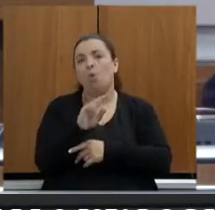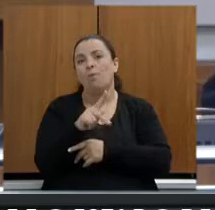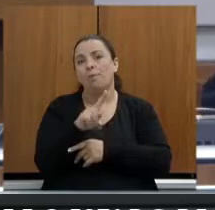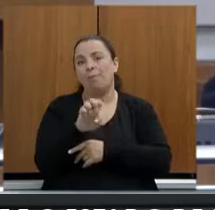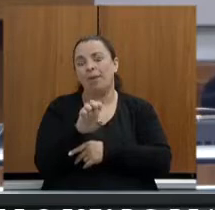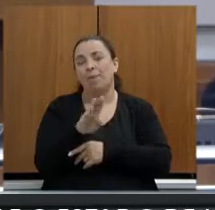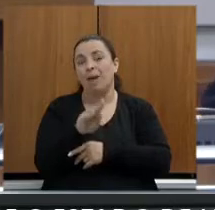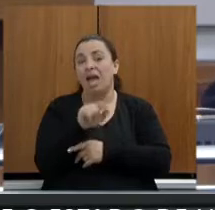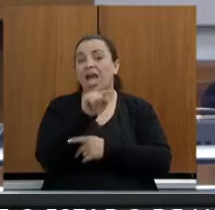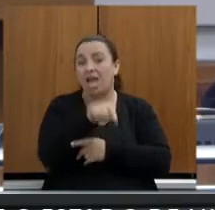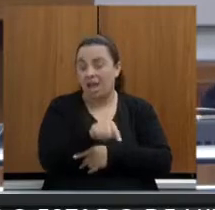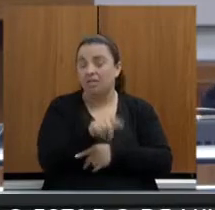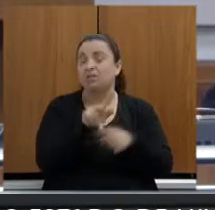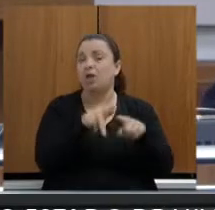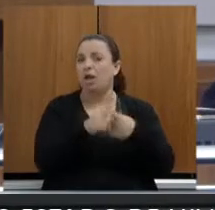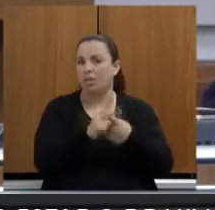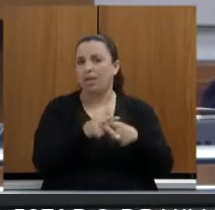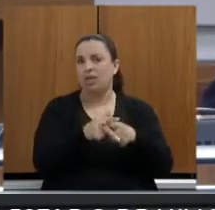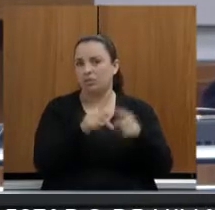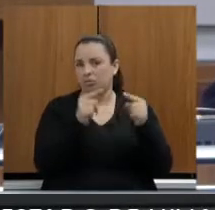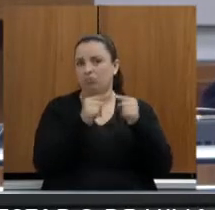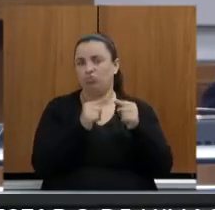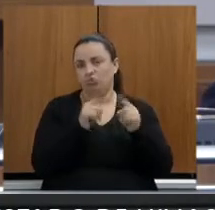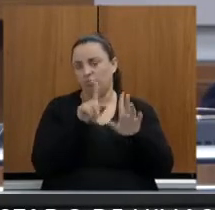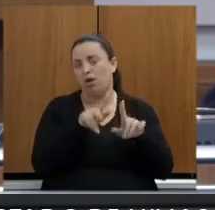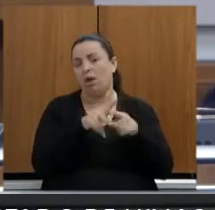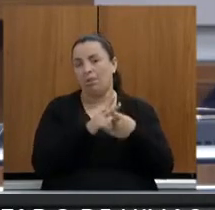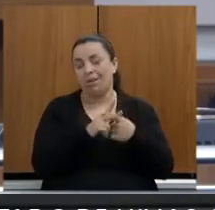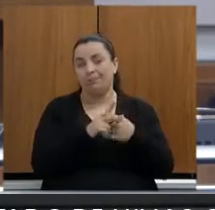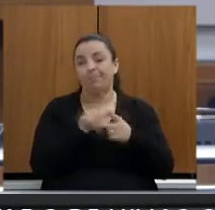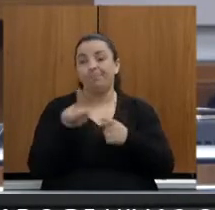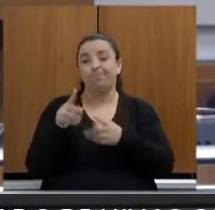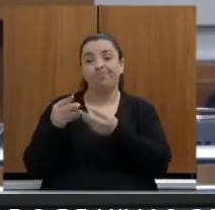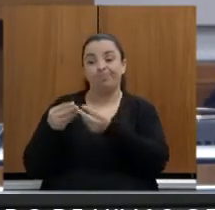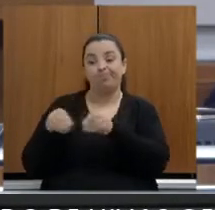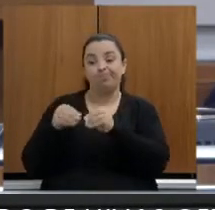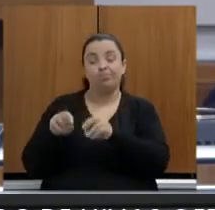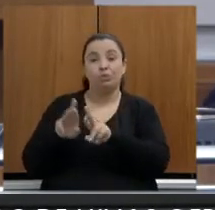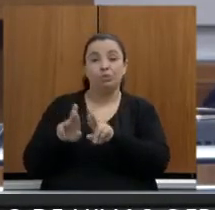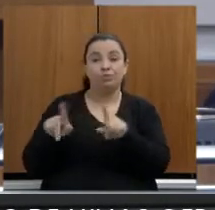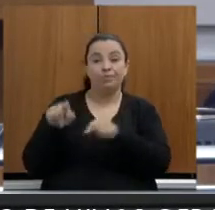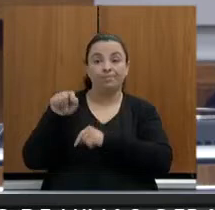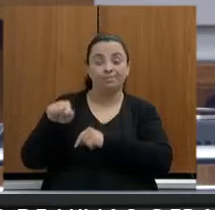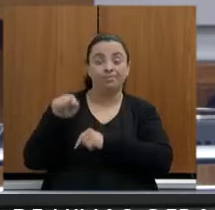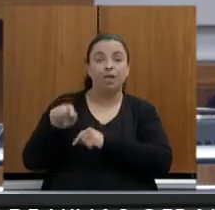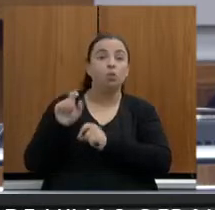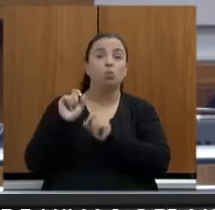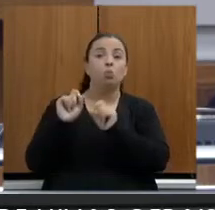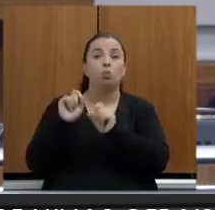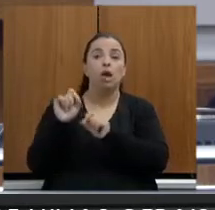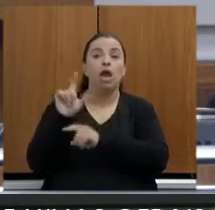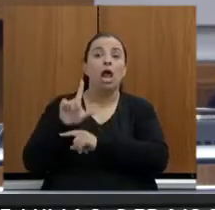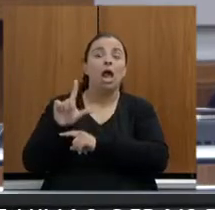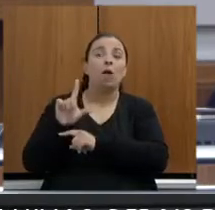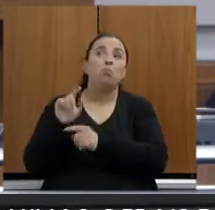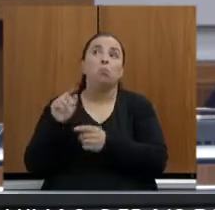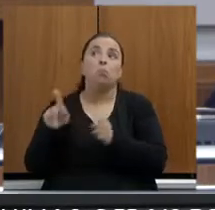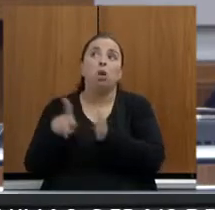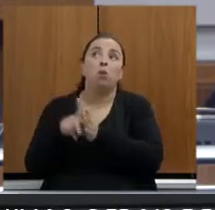Agora, a compensação, qual que é a lógica do acordo com relação à compensação?